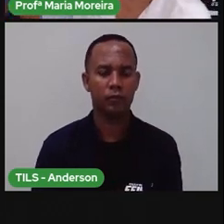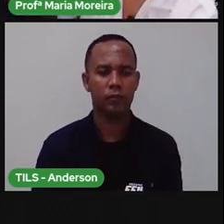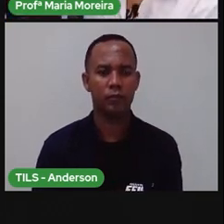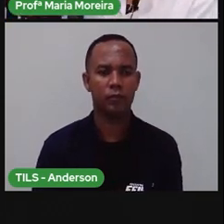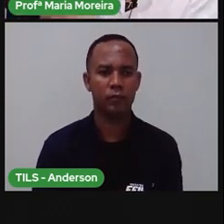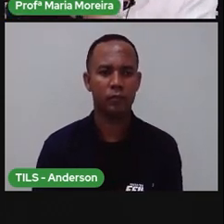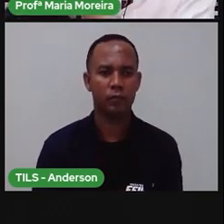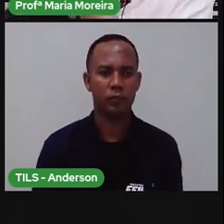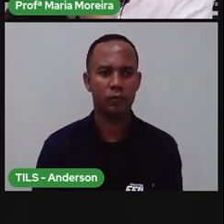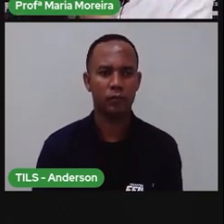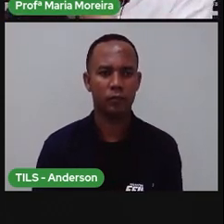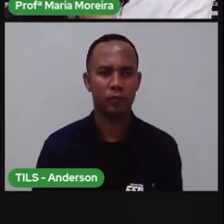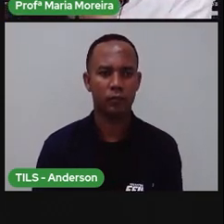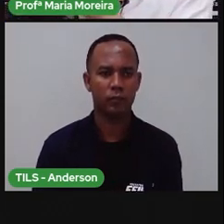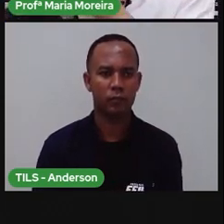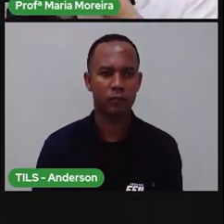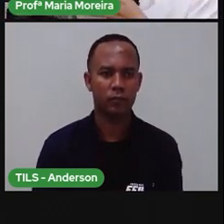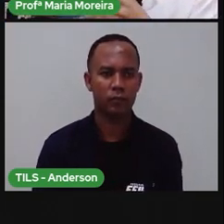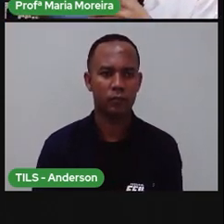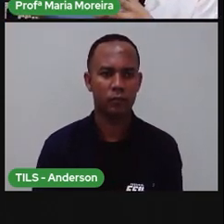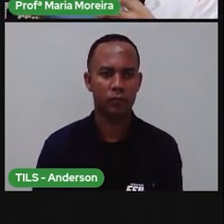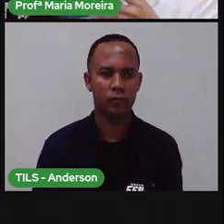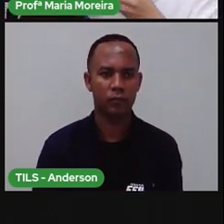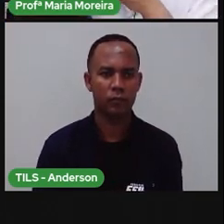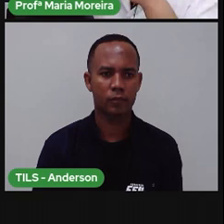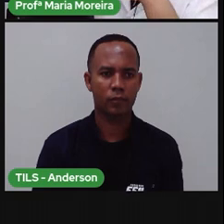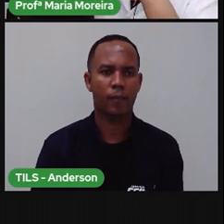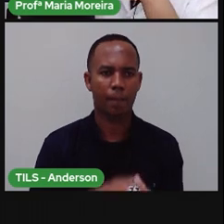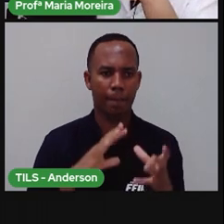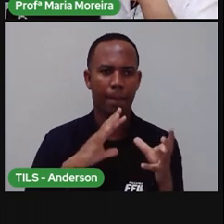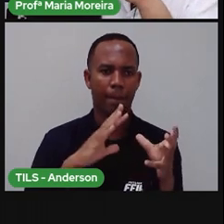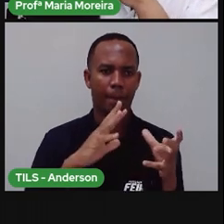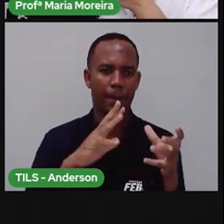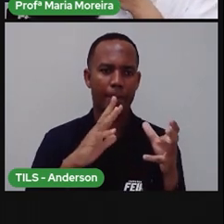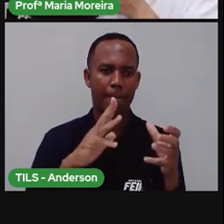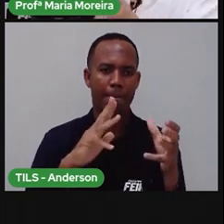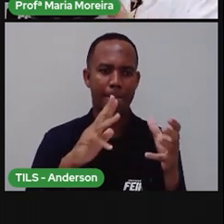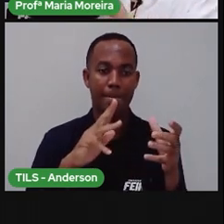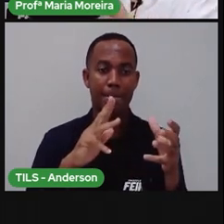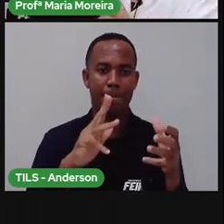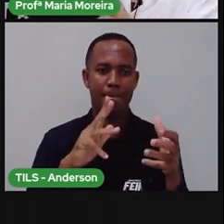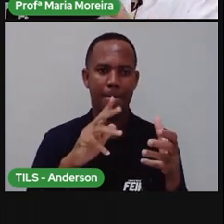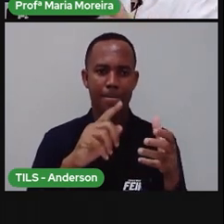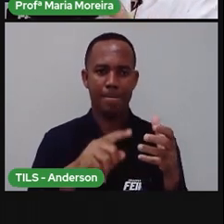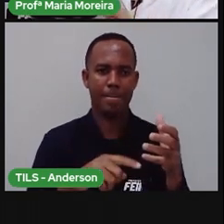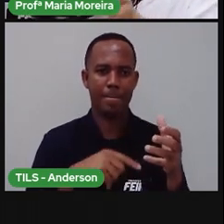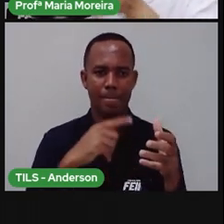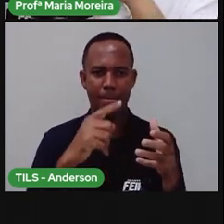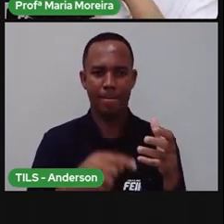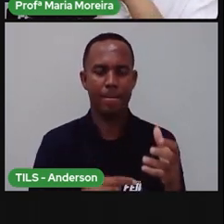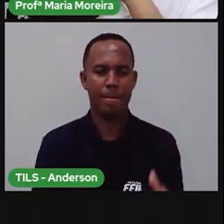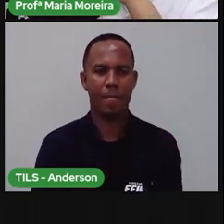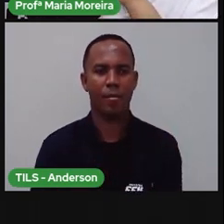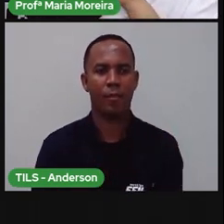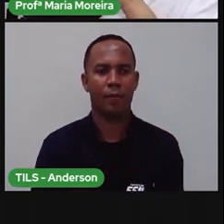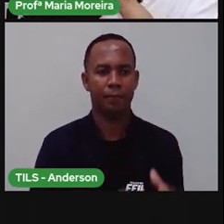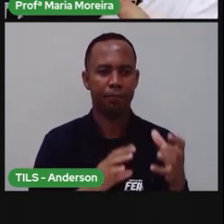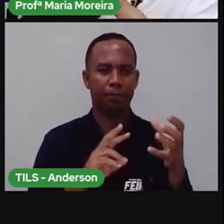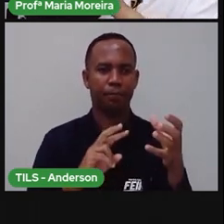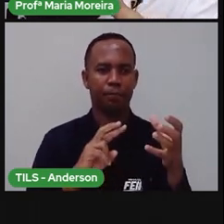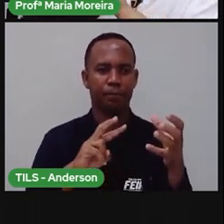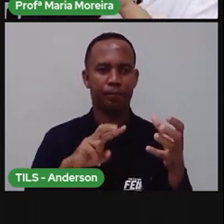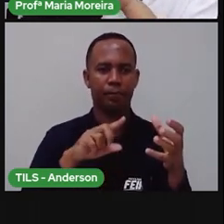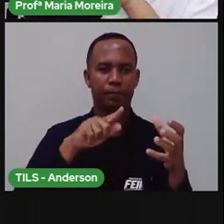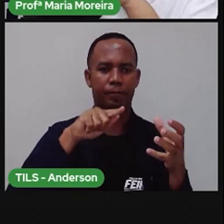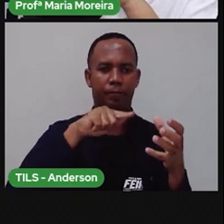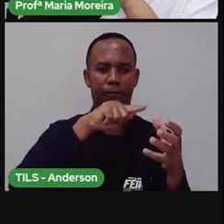conseguirem visualizar melhor. Certo? Aqui. Pronto, para cima. Estou até segurando no lugar errado, viu? Bom, a rotação seria